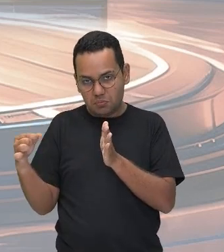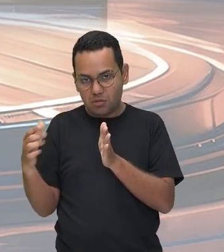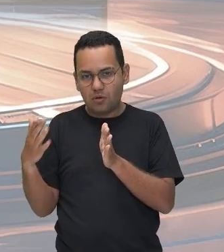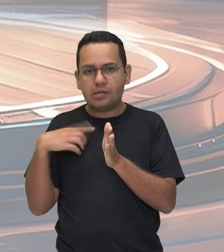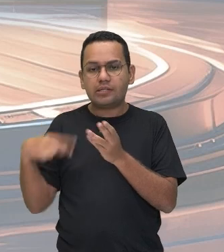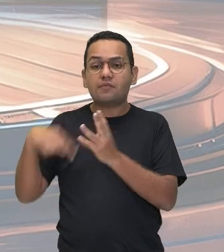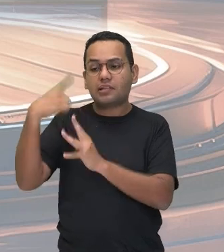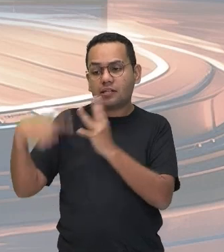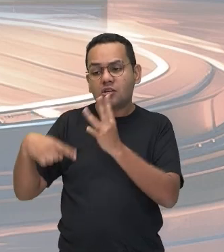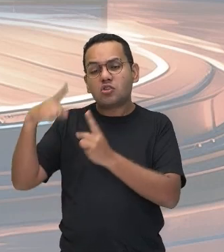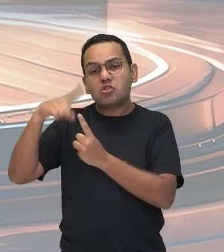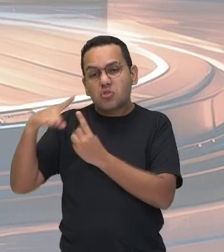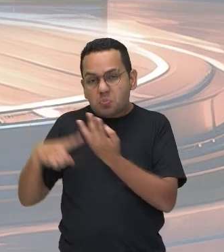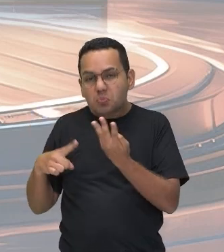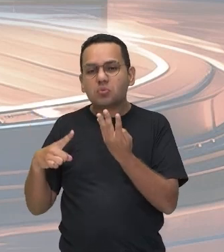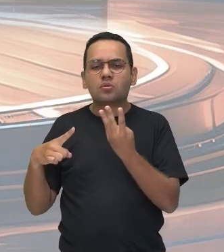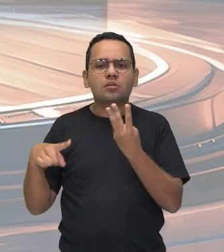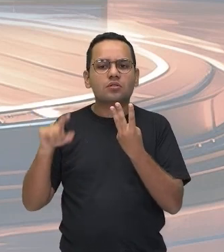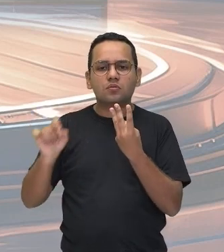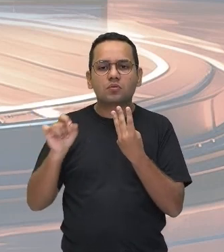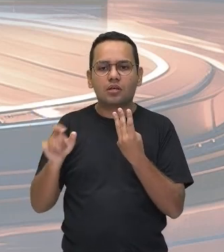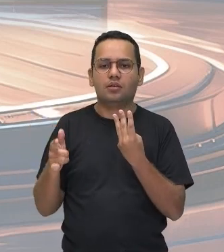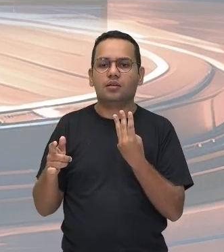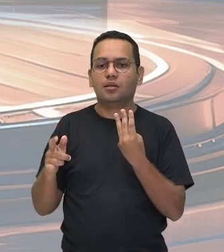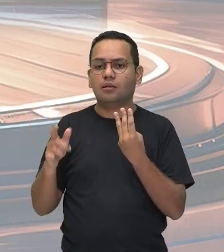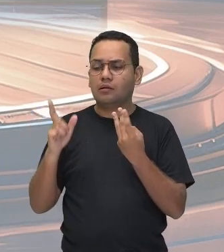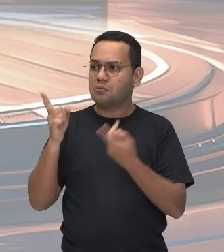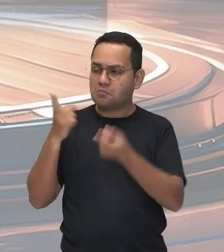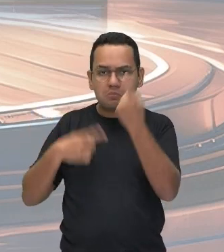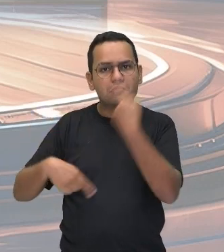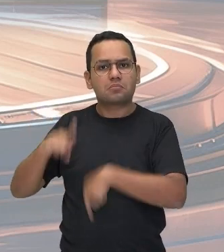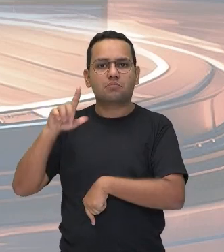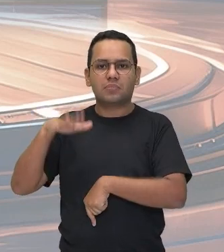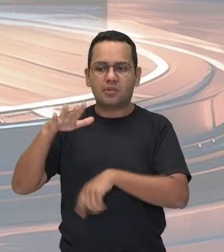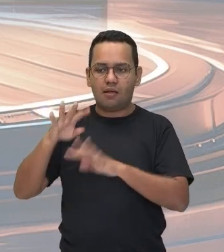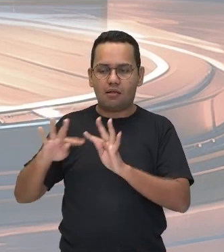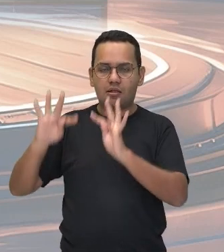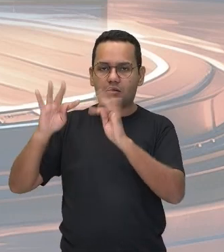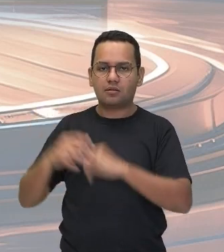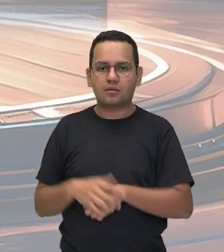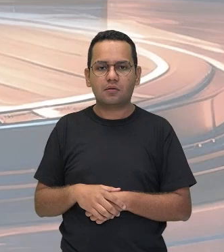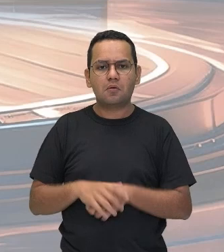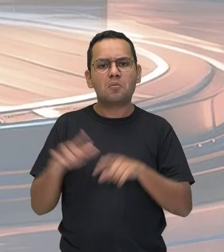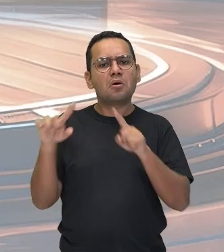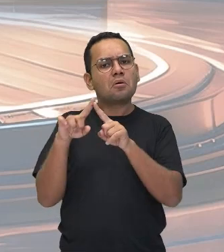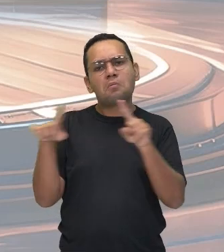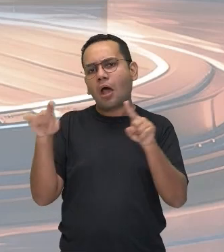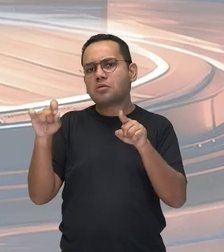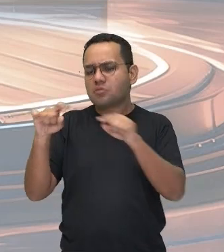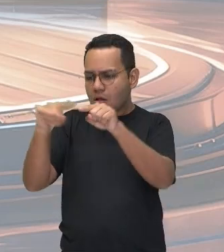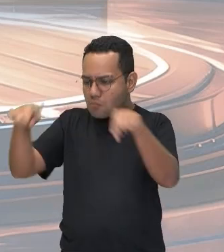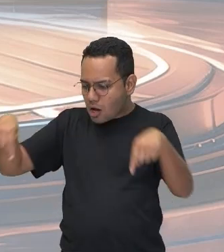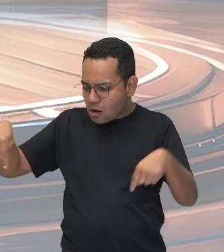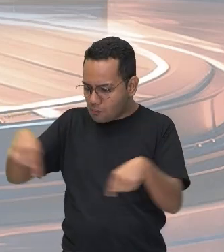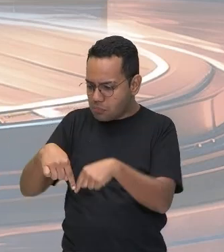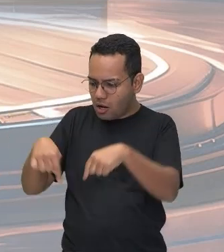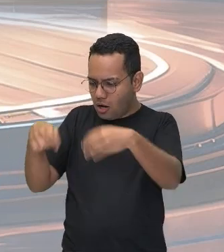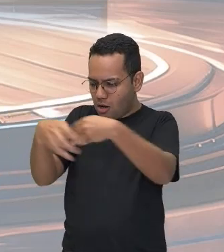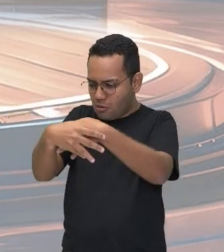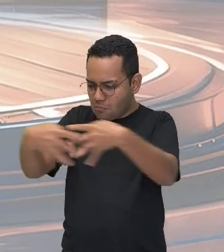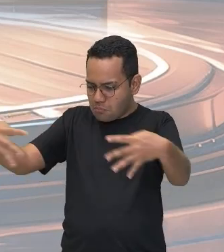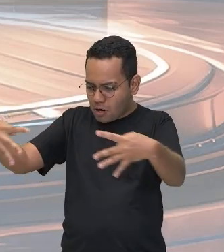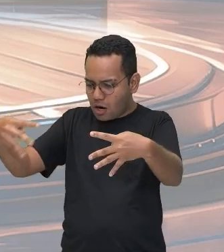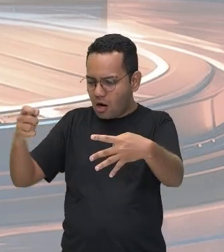marcou um dos maiores avanços na tecnologia esportiva. Esse sistema de rastreamento de bola ajudou a aprimorar